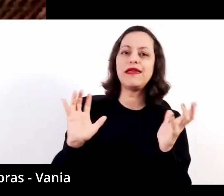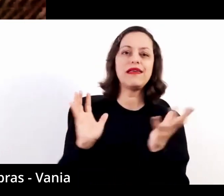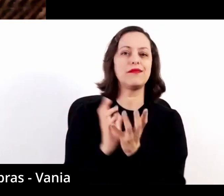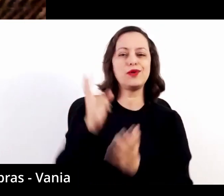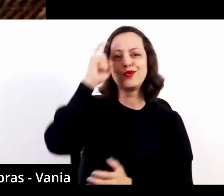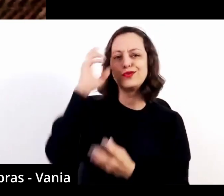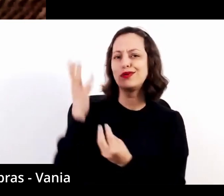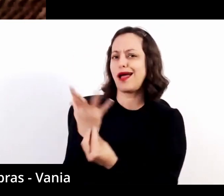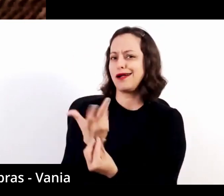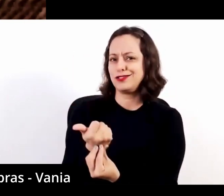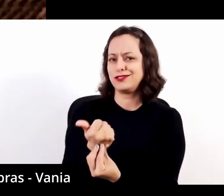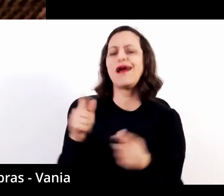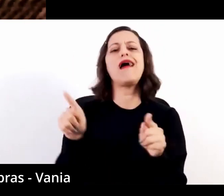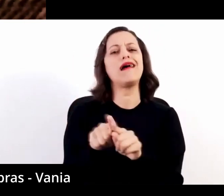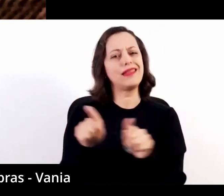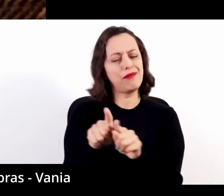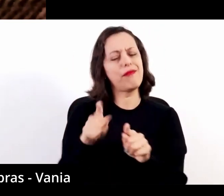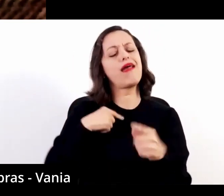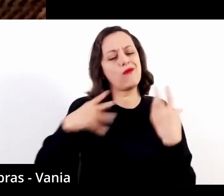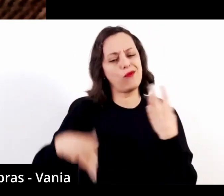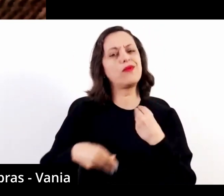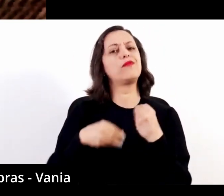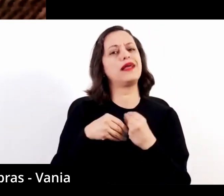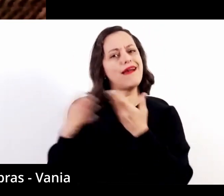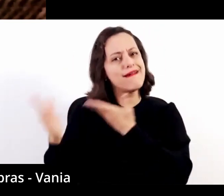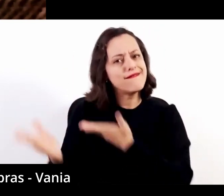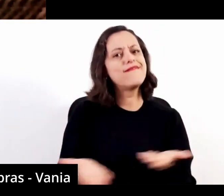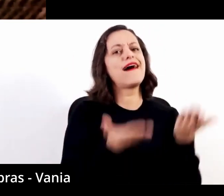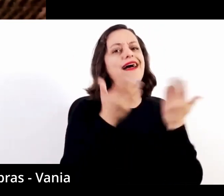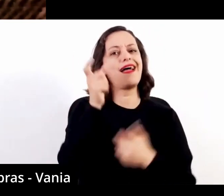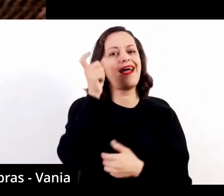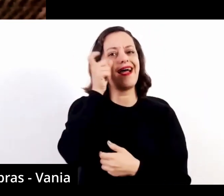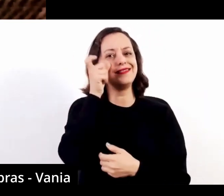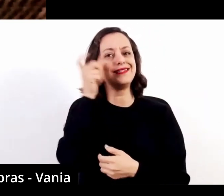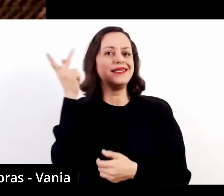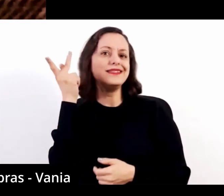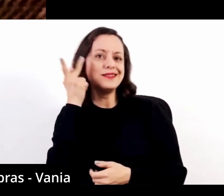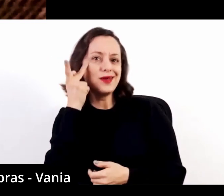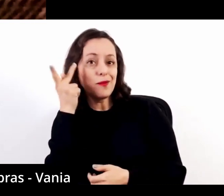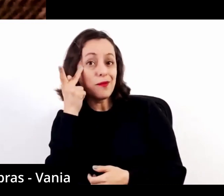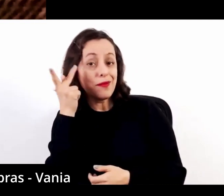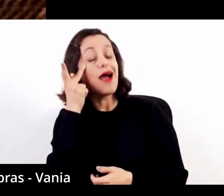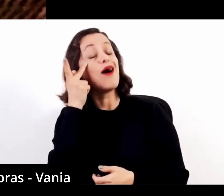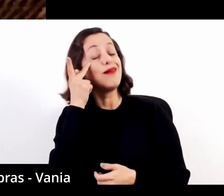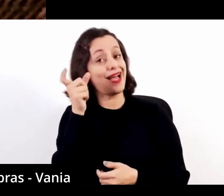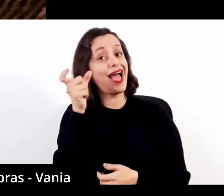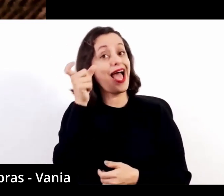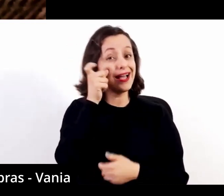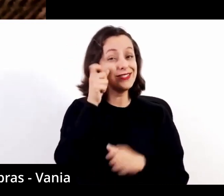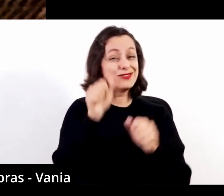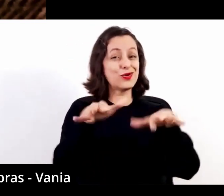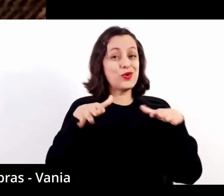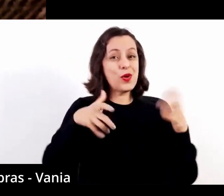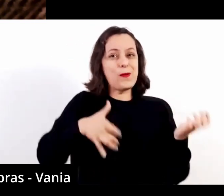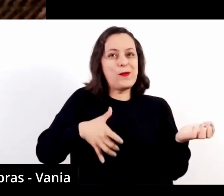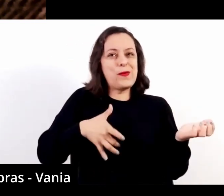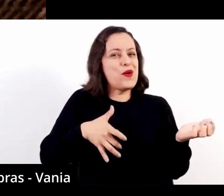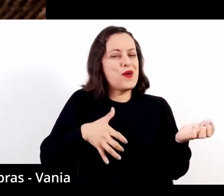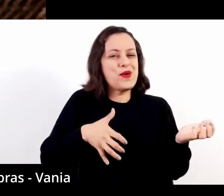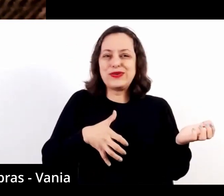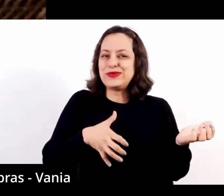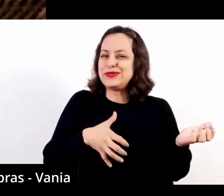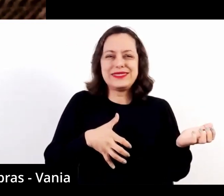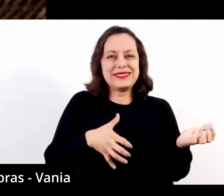artística e ratifico o convite para que os colegas e as colegas de São Paulo prestigiem esse concerto